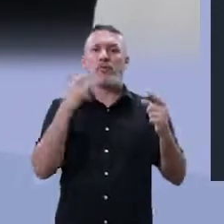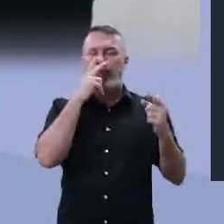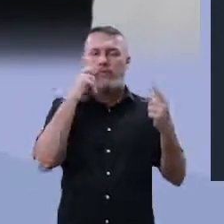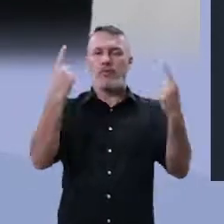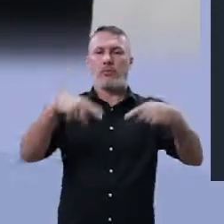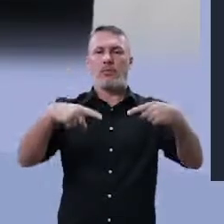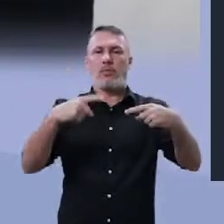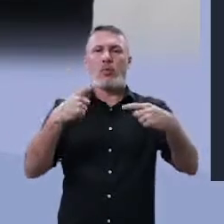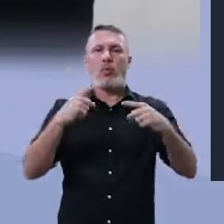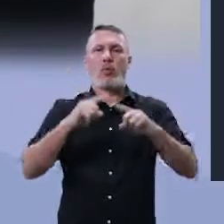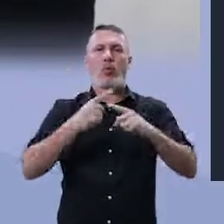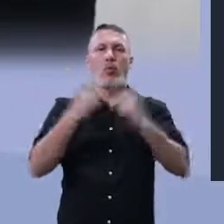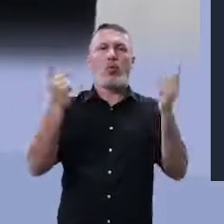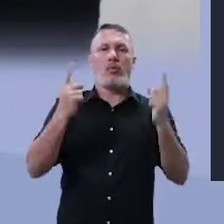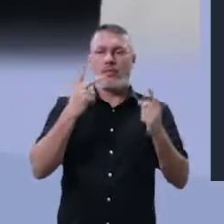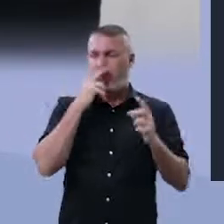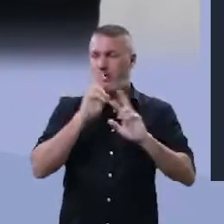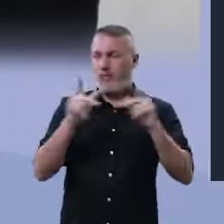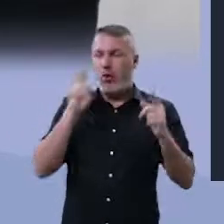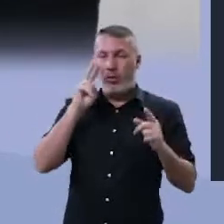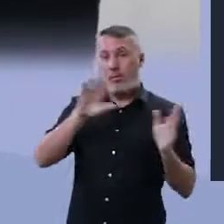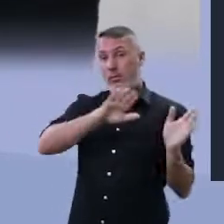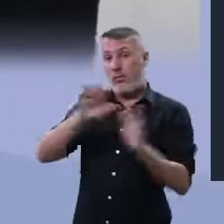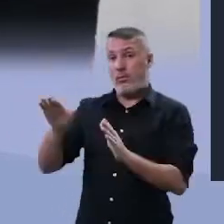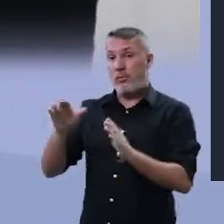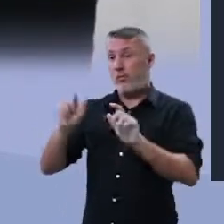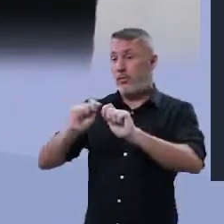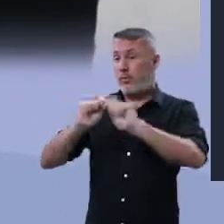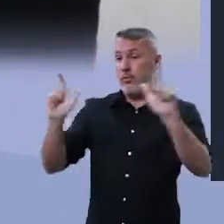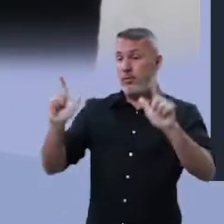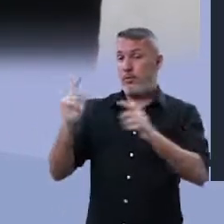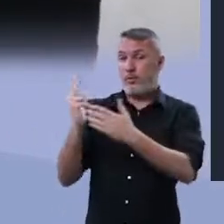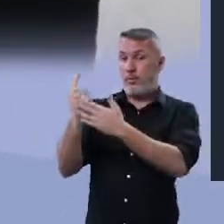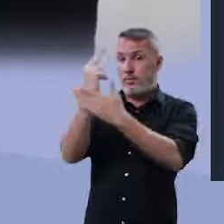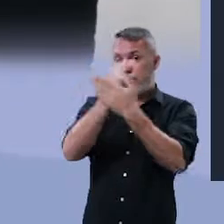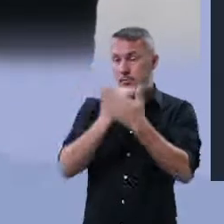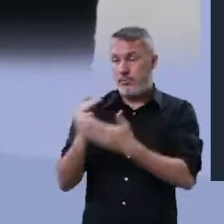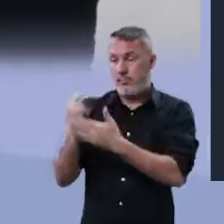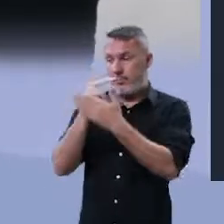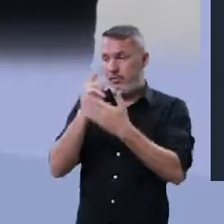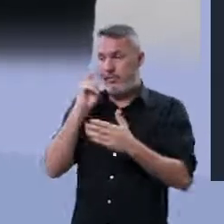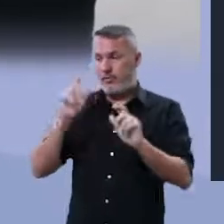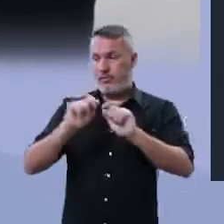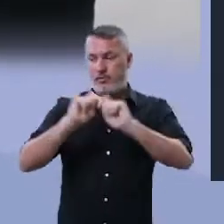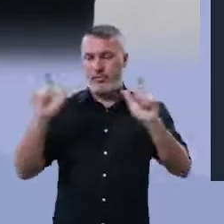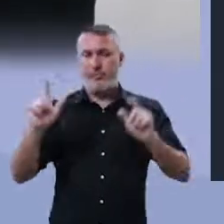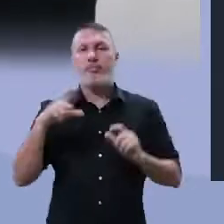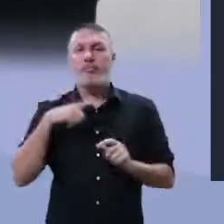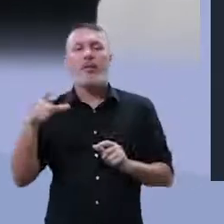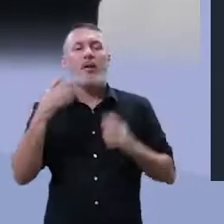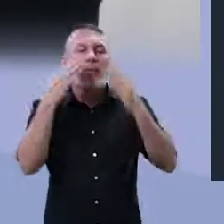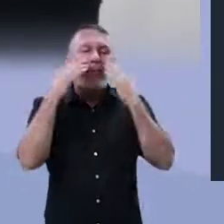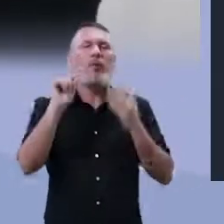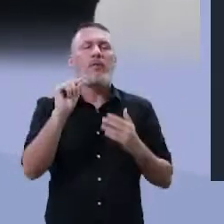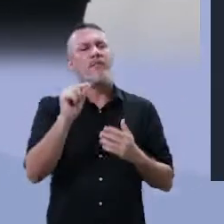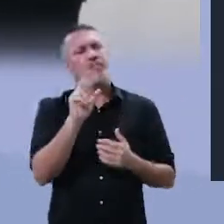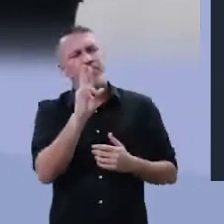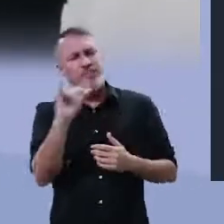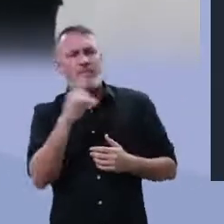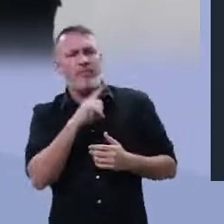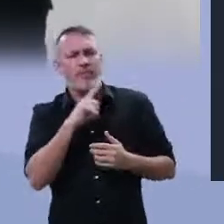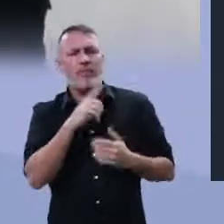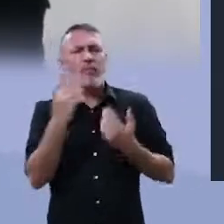contraste à outra. Olha a próxima, nós temos aí um quadrinho do Agar e nesse quadrinho ele fala que está